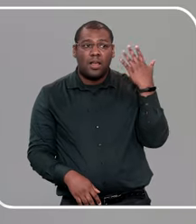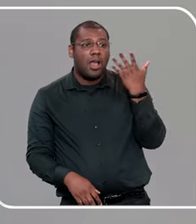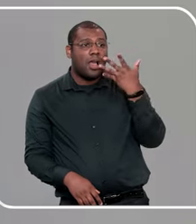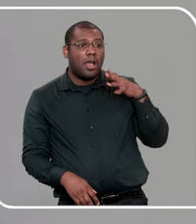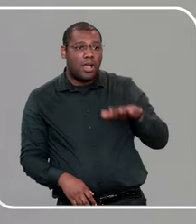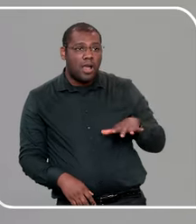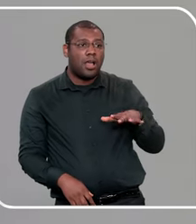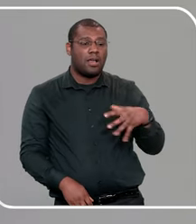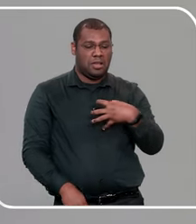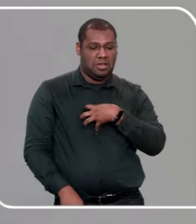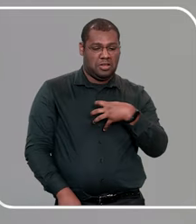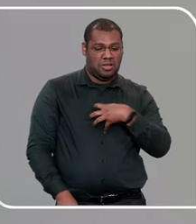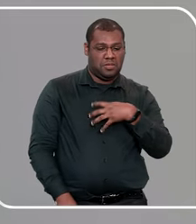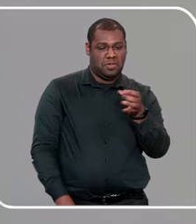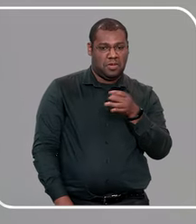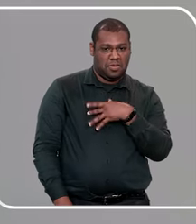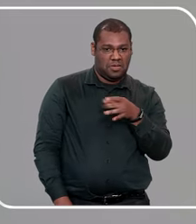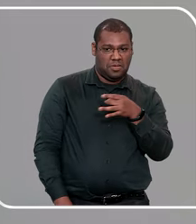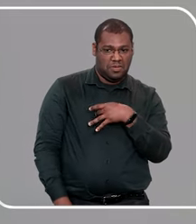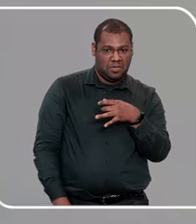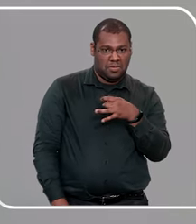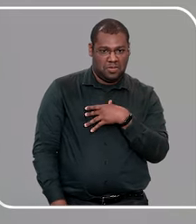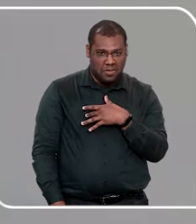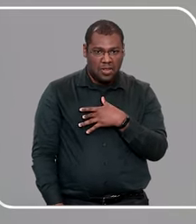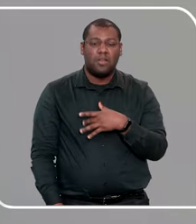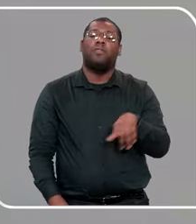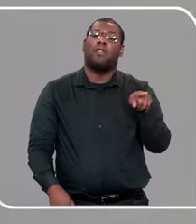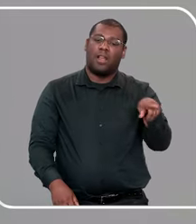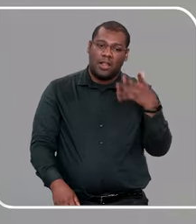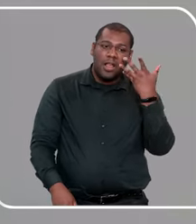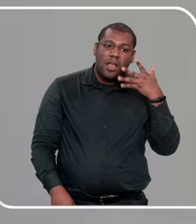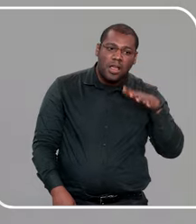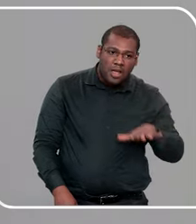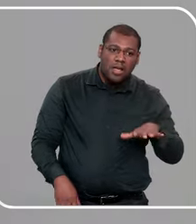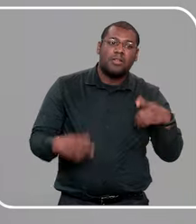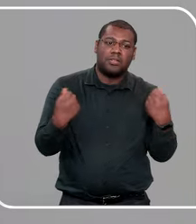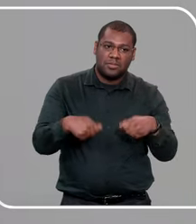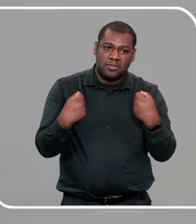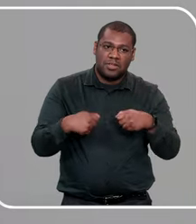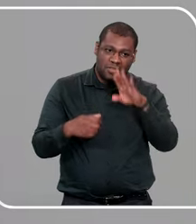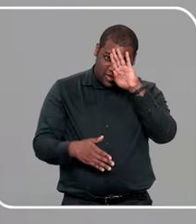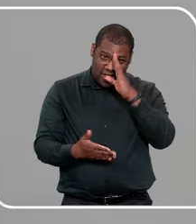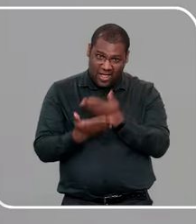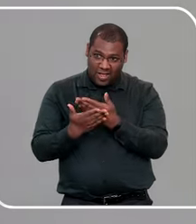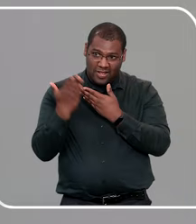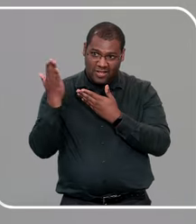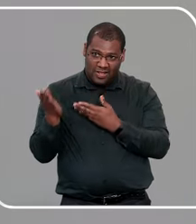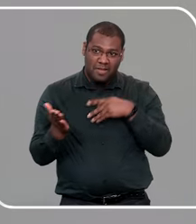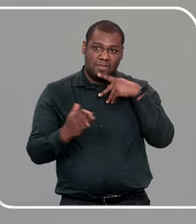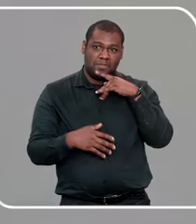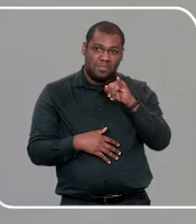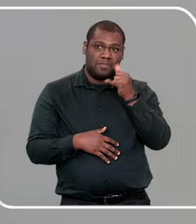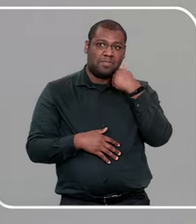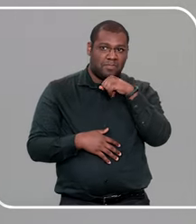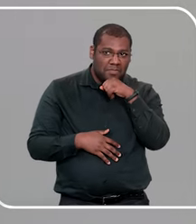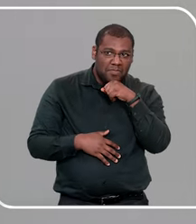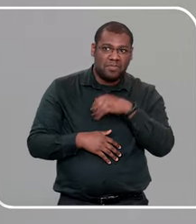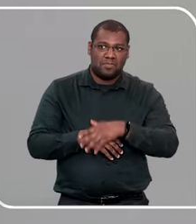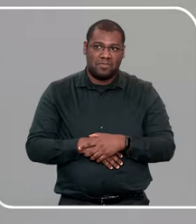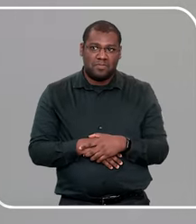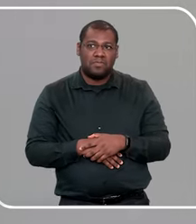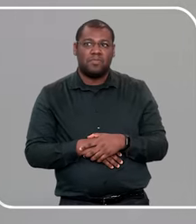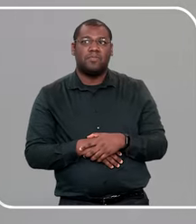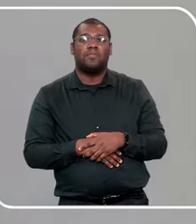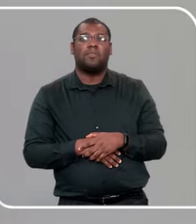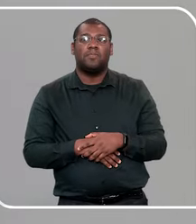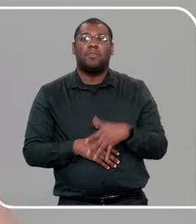revertido, e que ela tem total confiança, para contar qualquer coisa que seja. A gente teve uma outra palestra, sobre